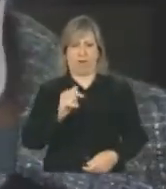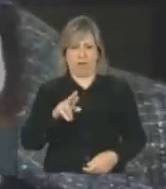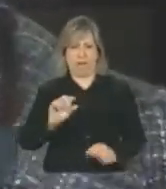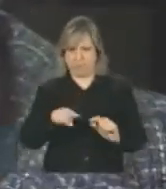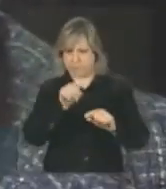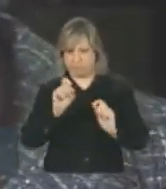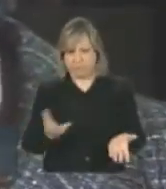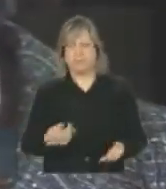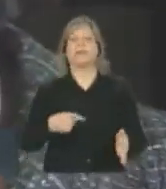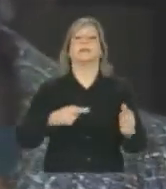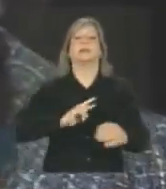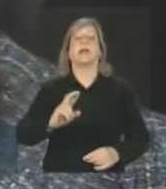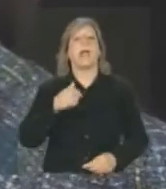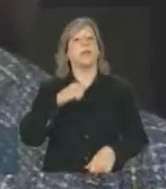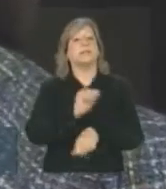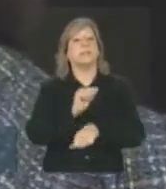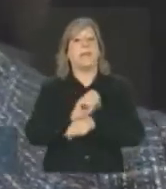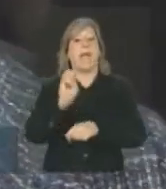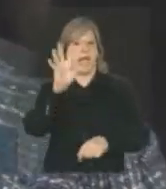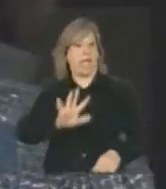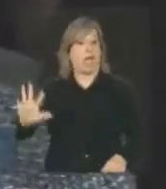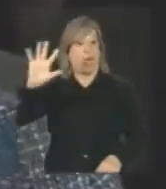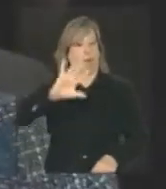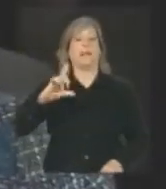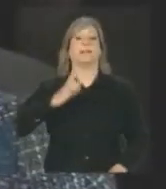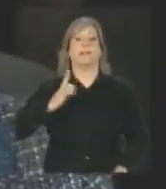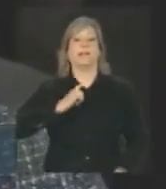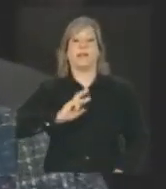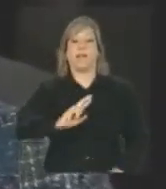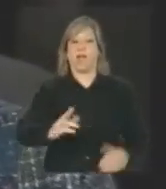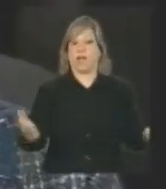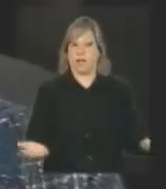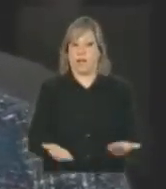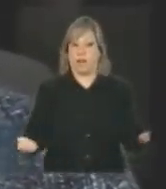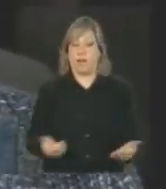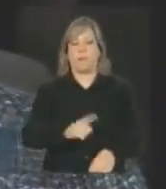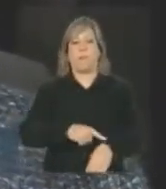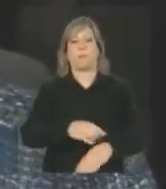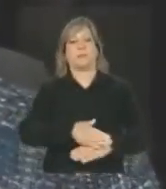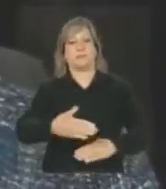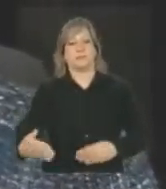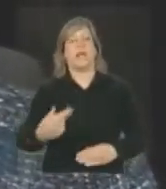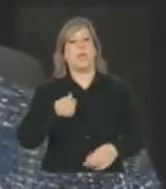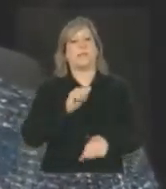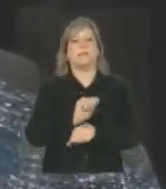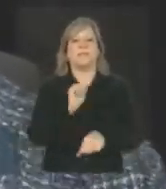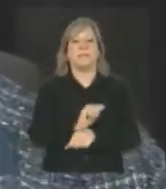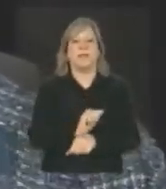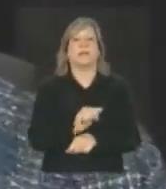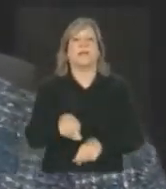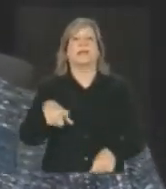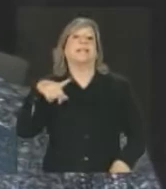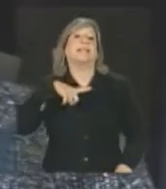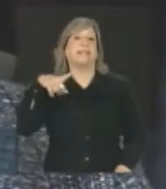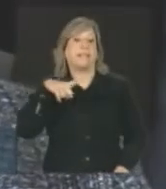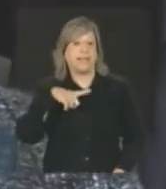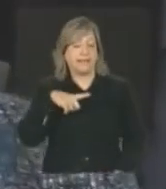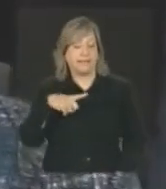tenha uma reação diante desse momento pelo qual ela passa. espero que haja